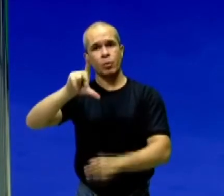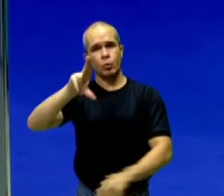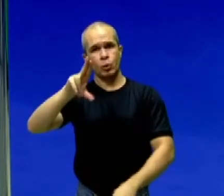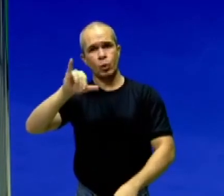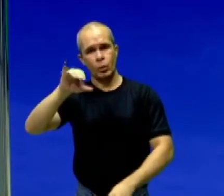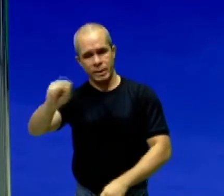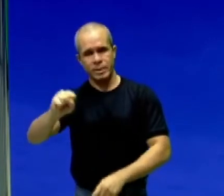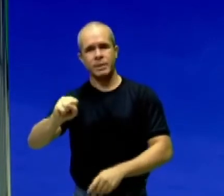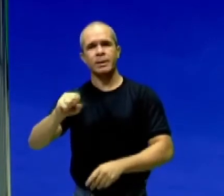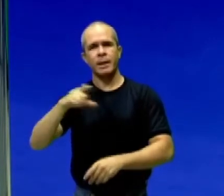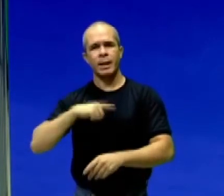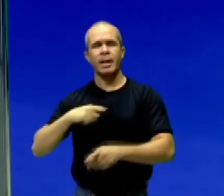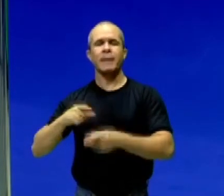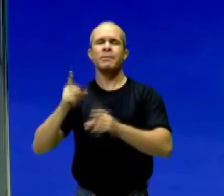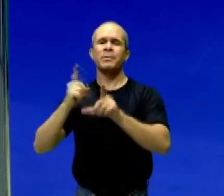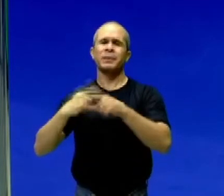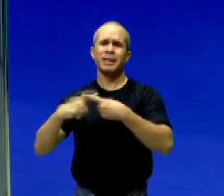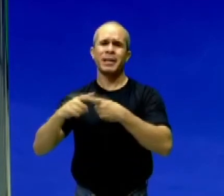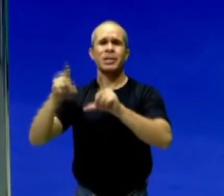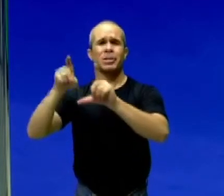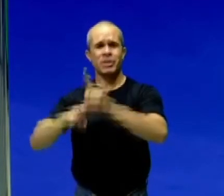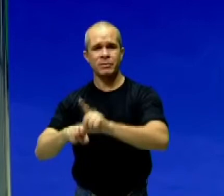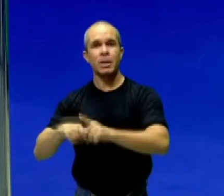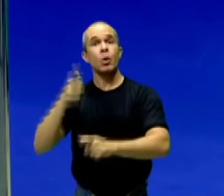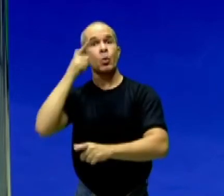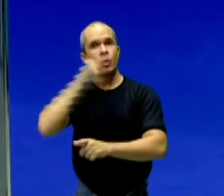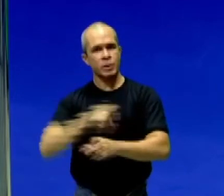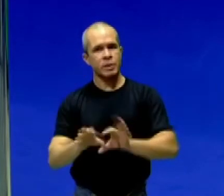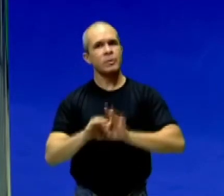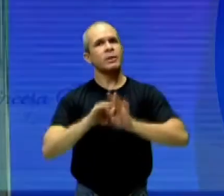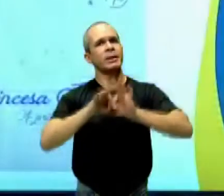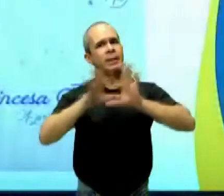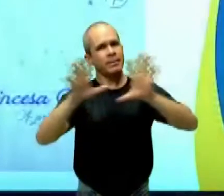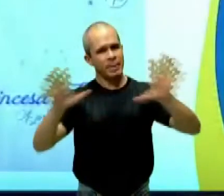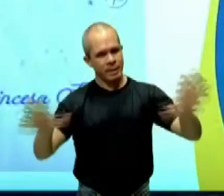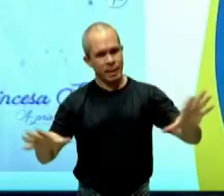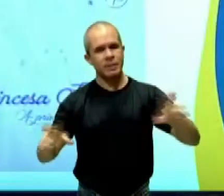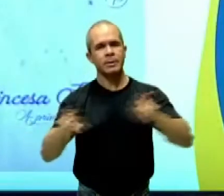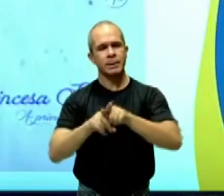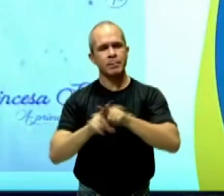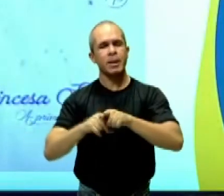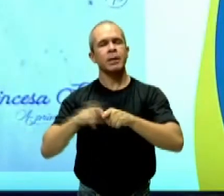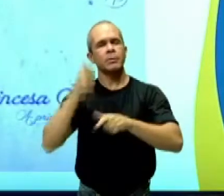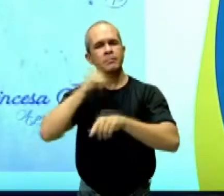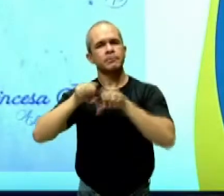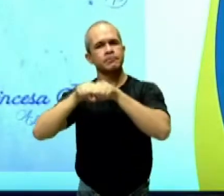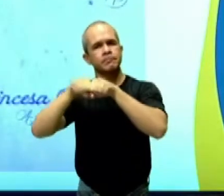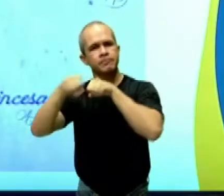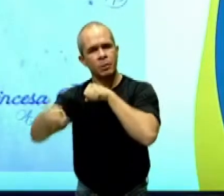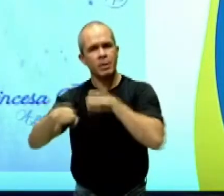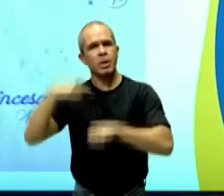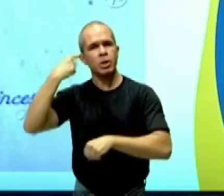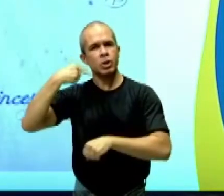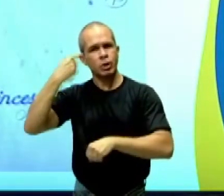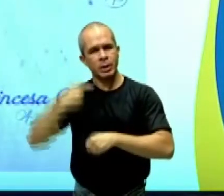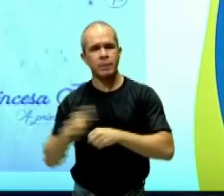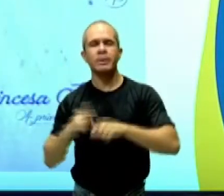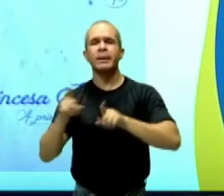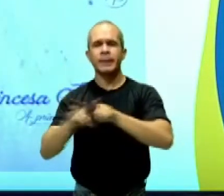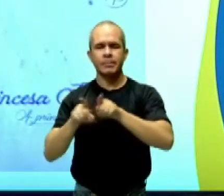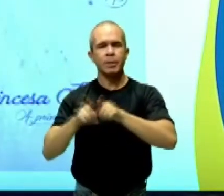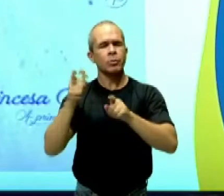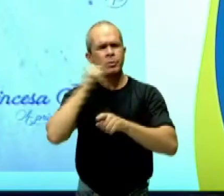as dívidas. Mas ele conseguiu a liberdade, se formou em advocacia e, pela lei, ele libertou